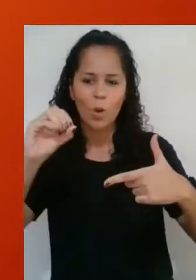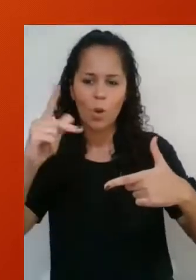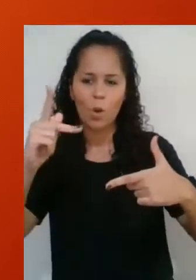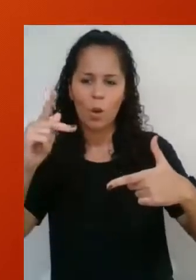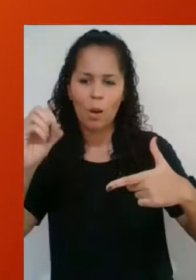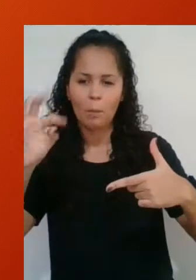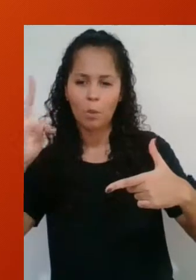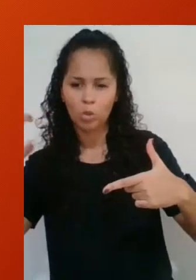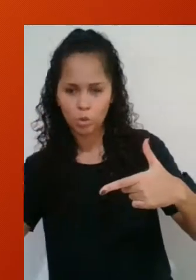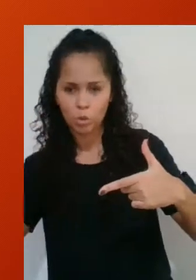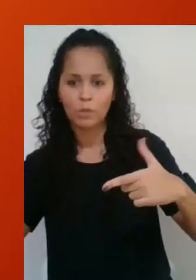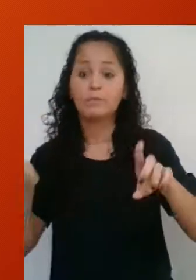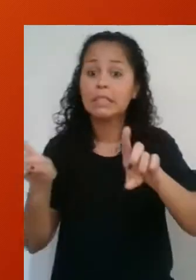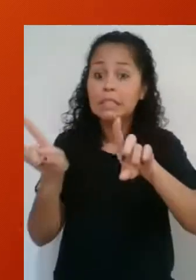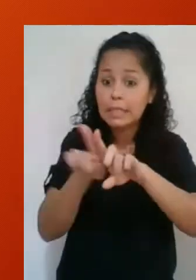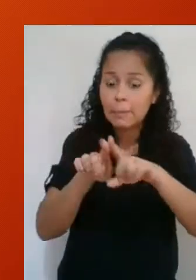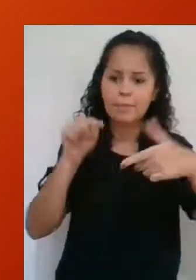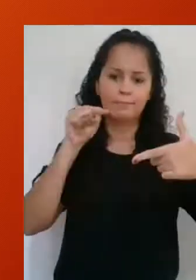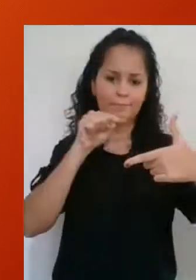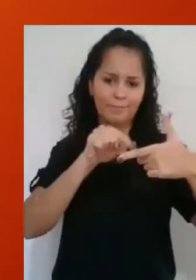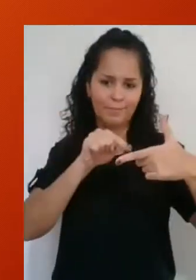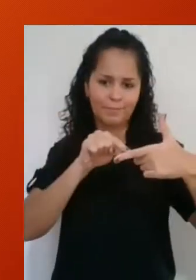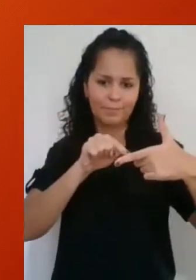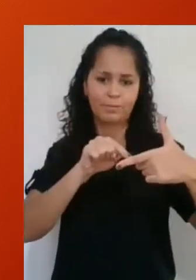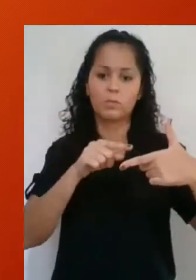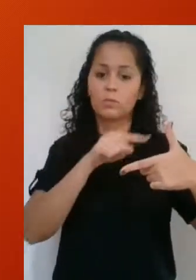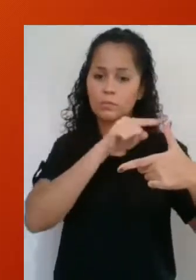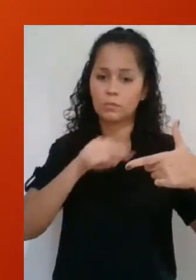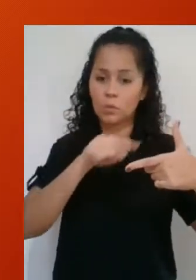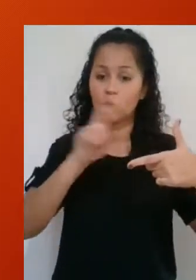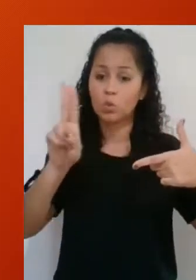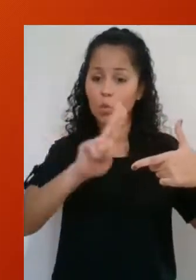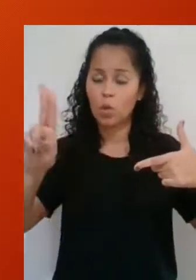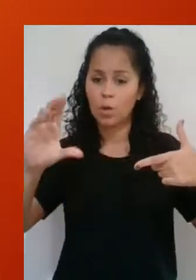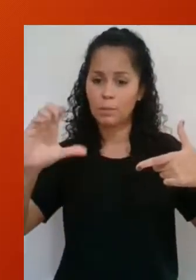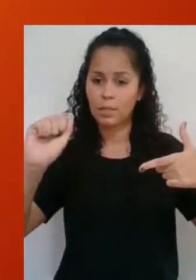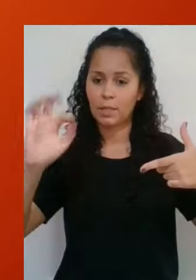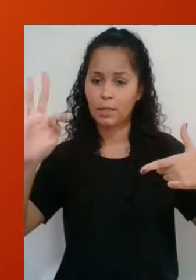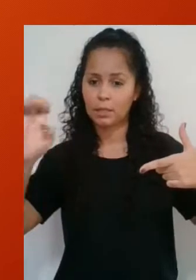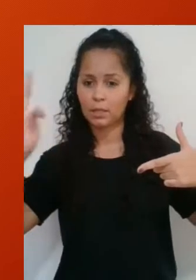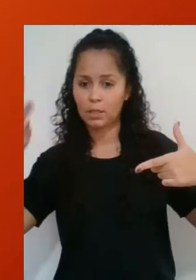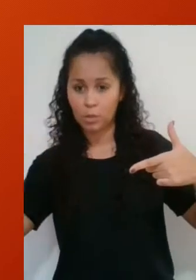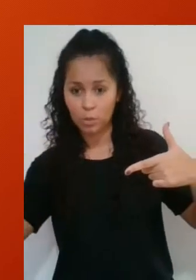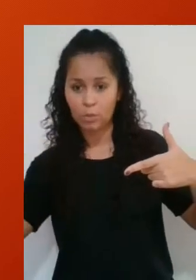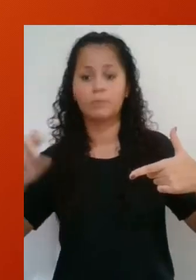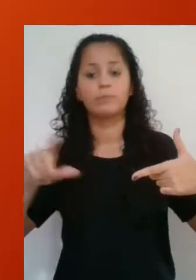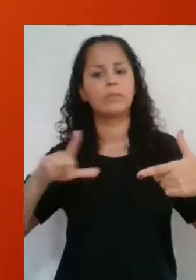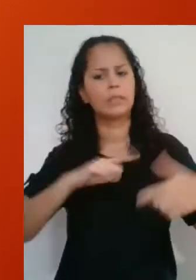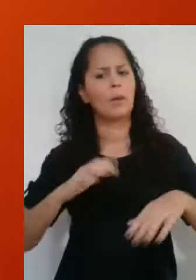oposto, oposto ao ângulo, e um lado adjacente. Esses lados são chamados de catetos.